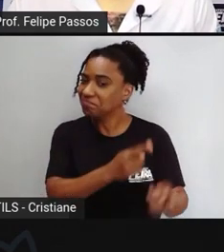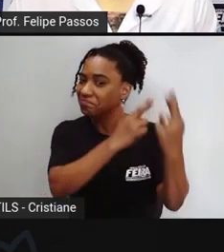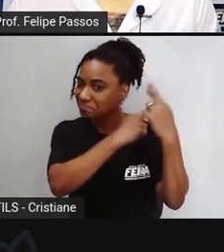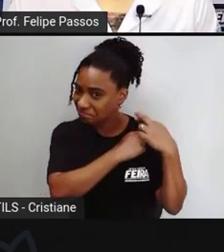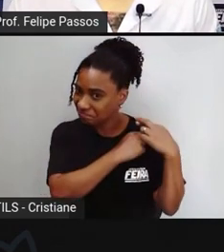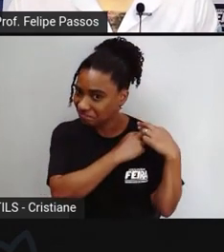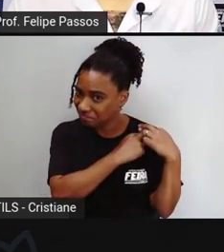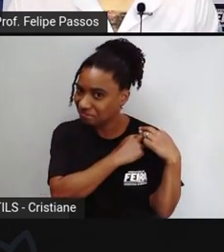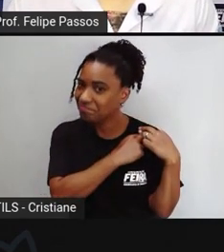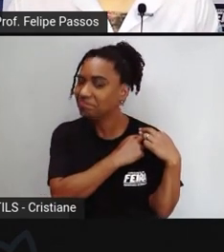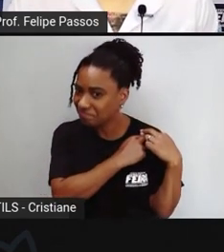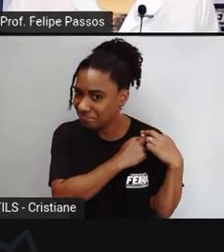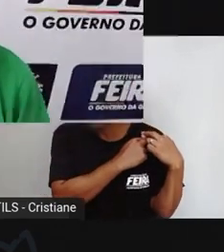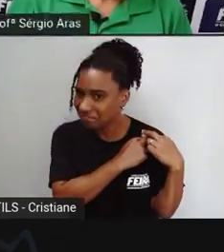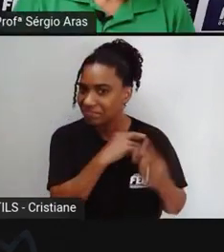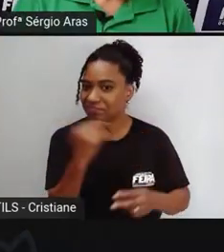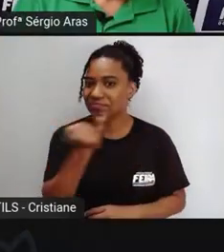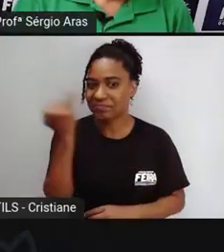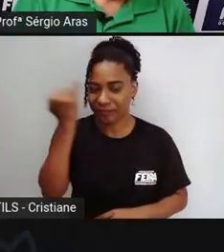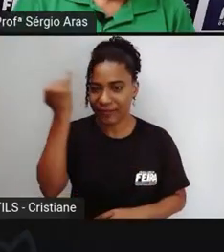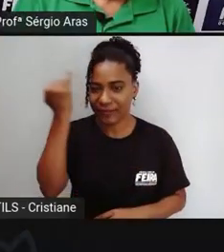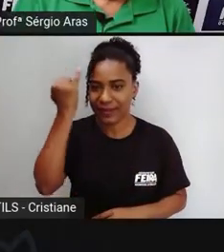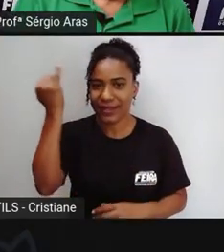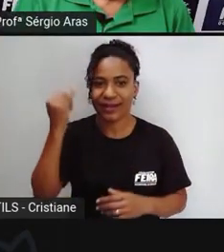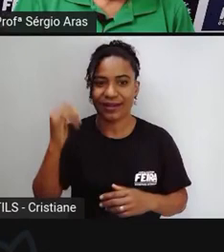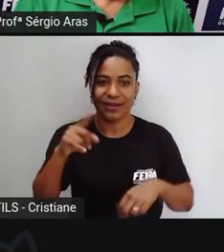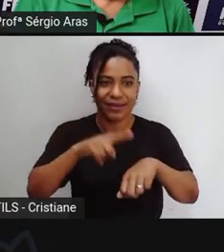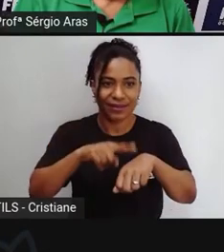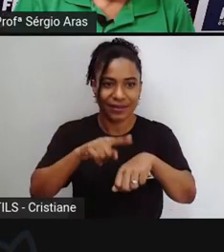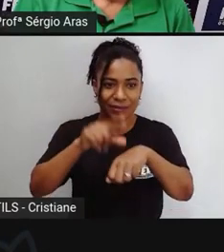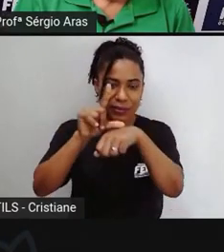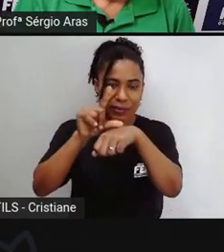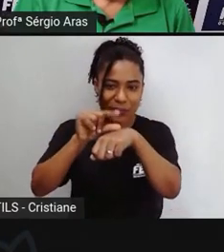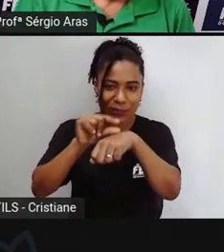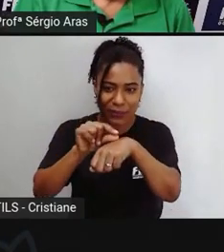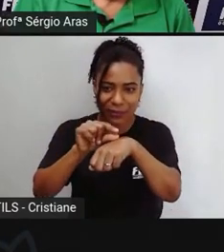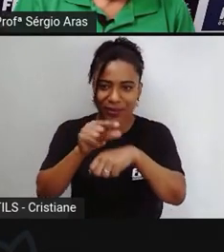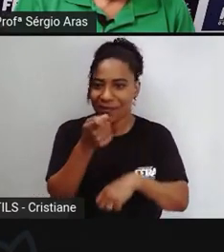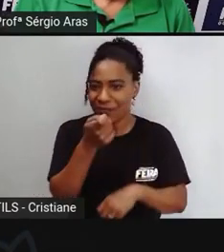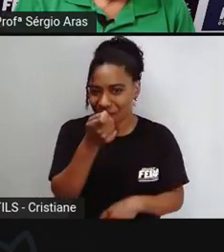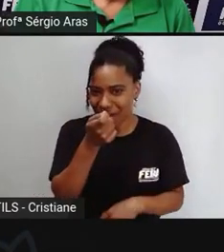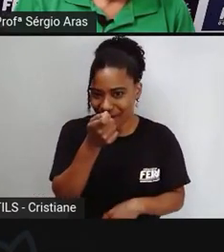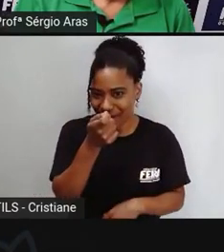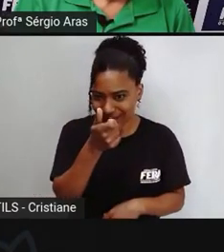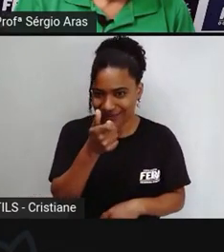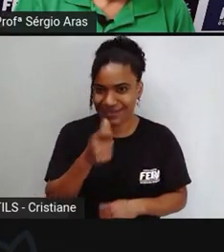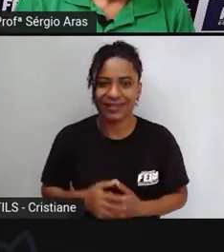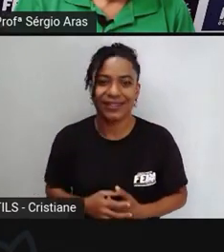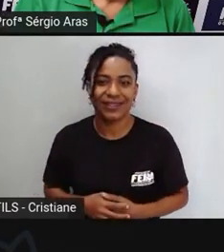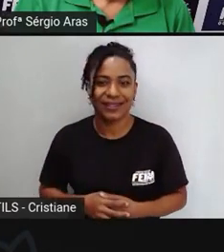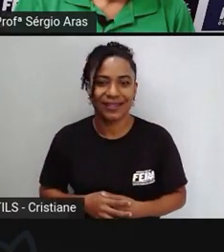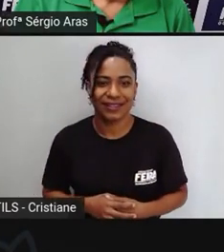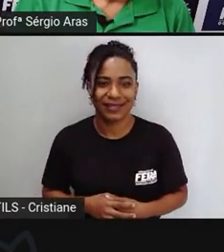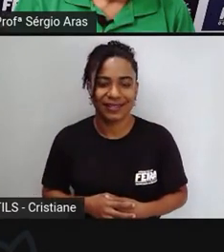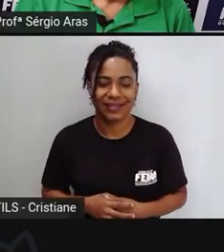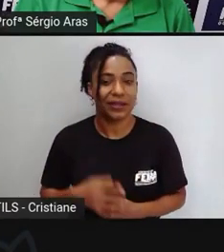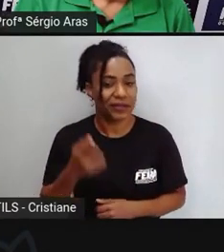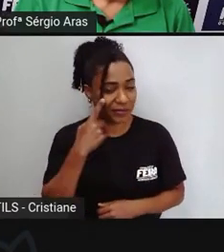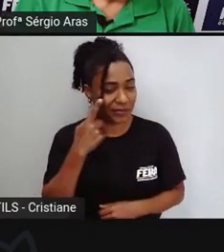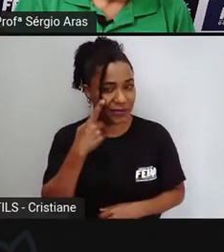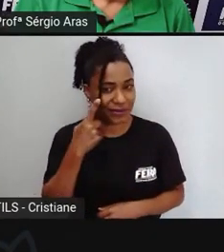todos nós Sérgio nosso tempo está quase acabando eu vou colocar aqui uma imagem